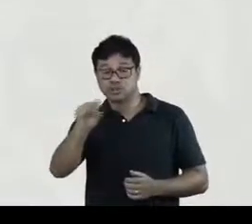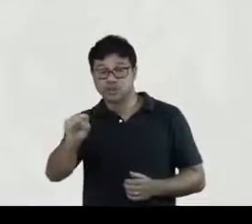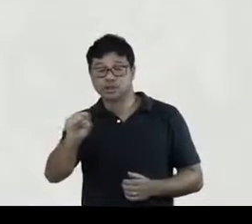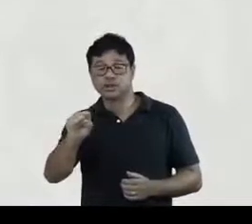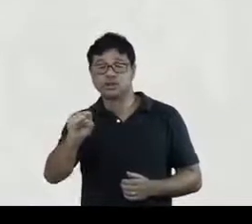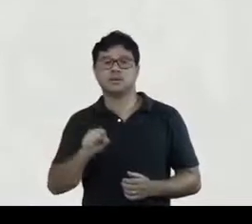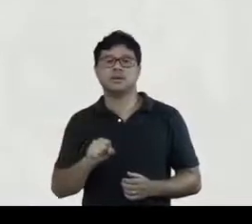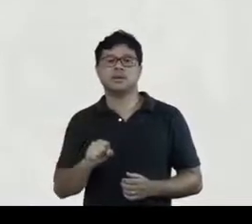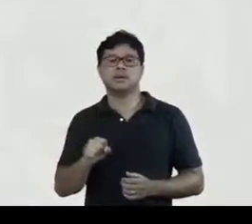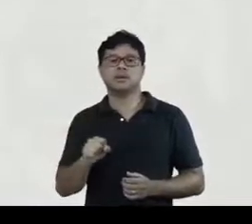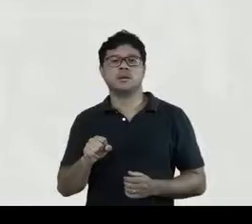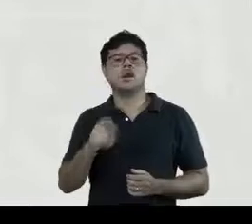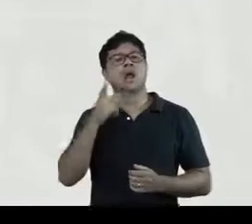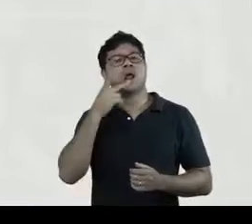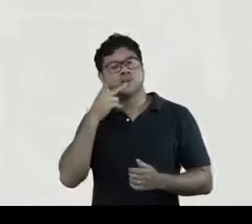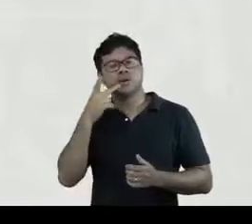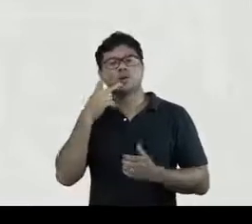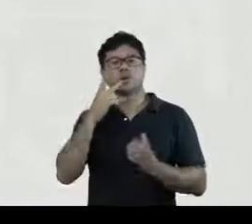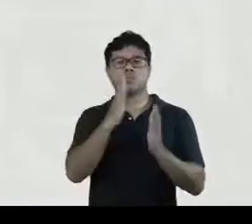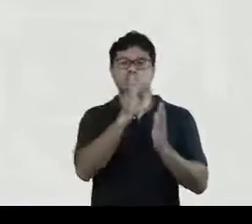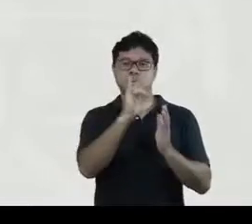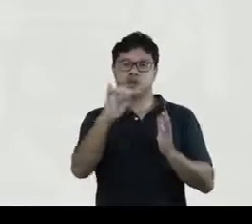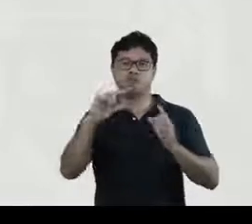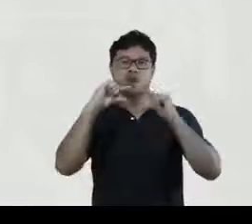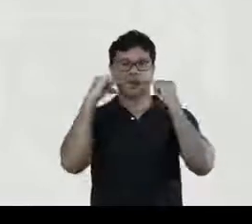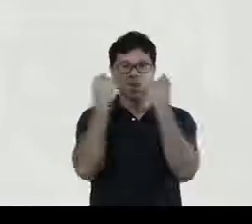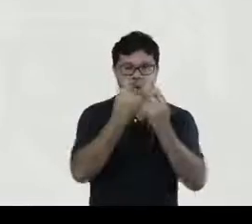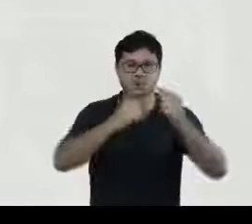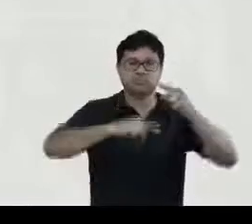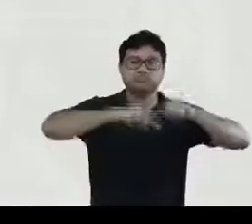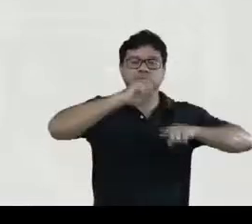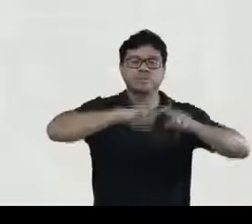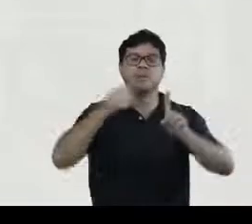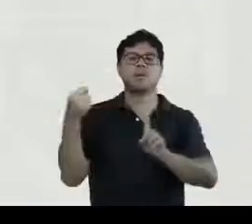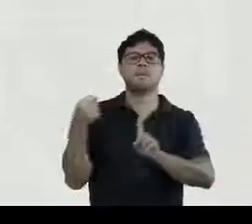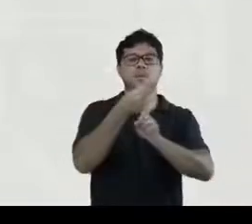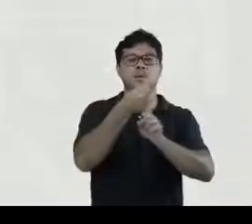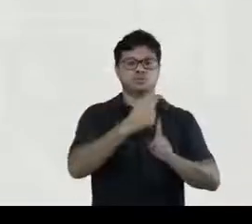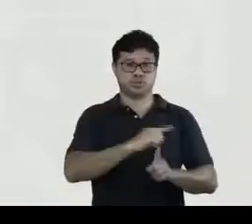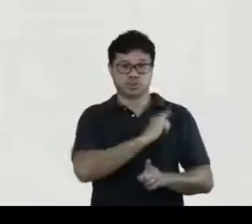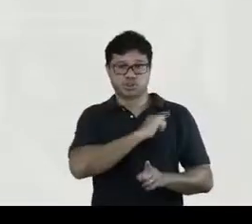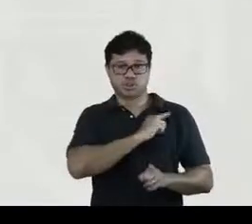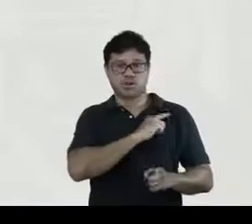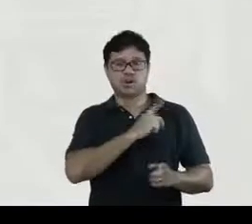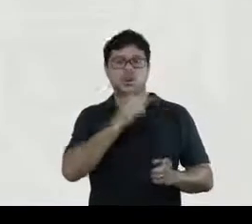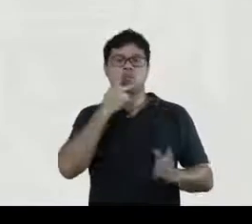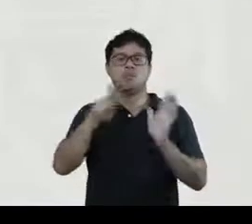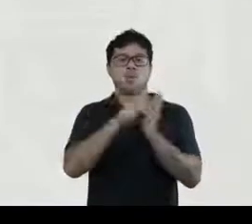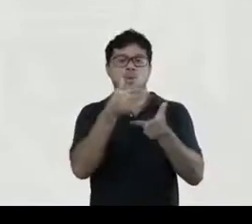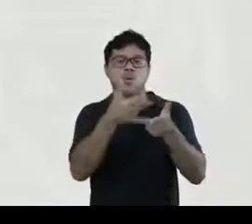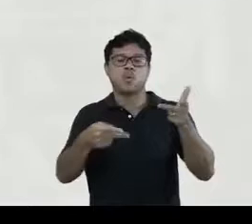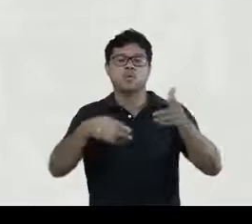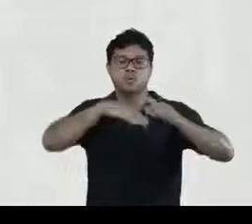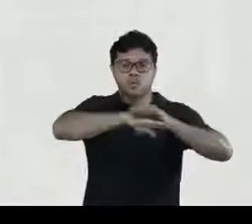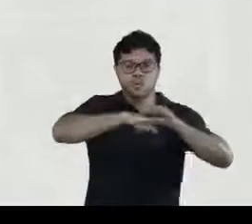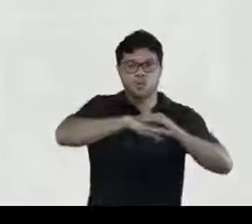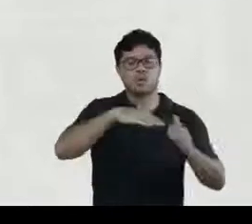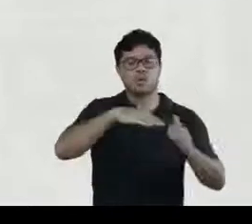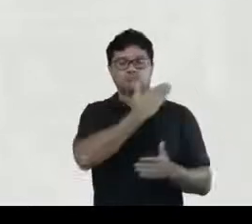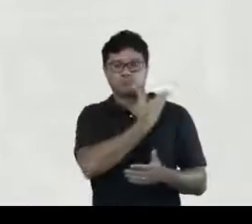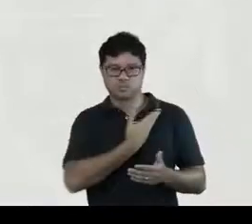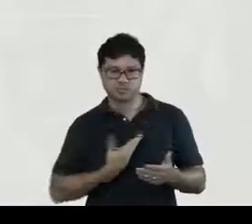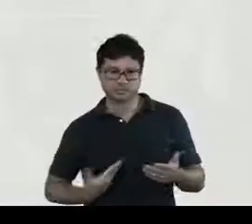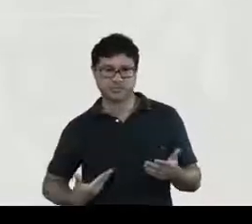do coloquio sobre a bibliografia material e os seus impactos no gerenciamento do patrimônio bibliográfico com essa